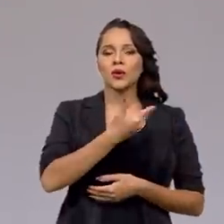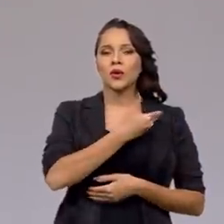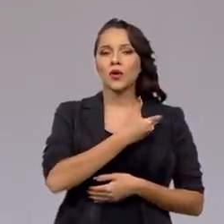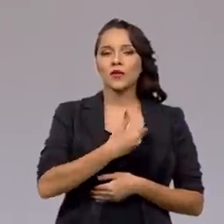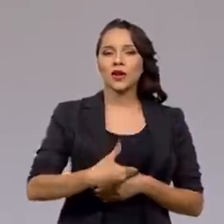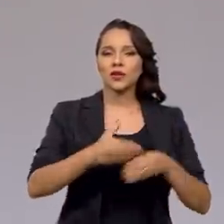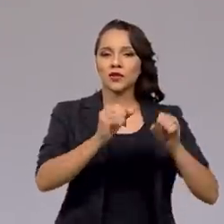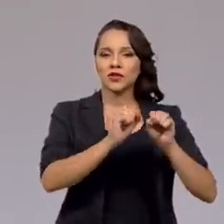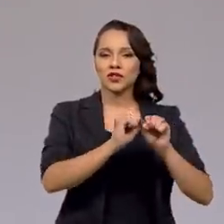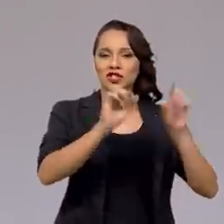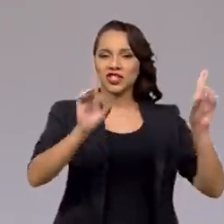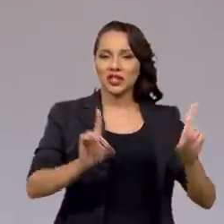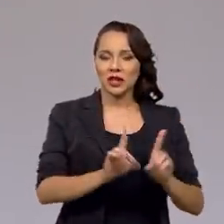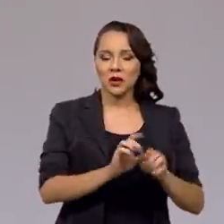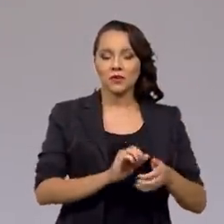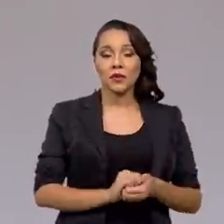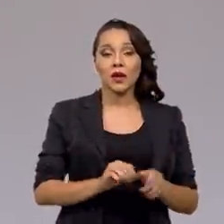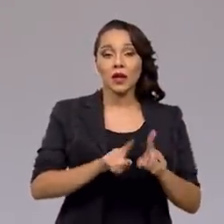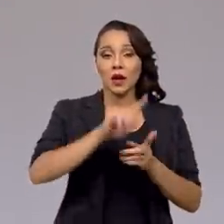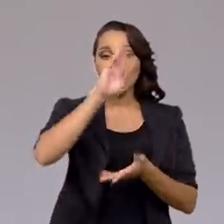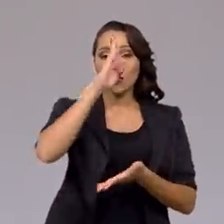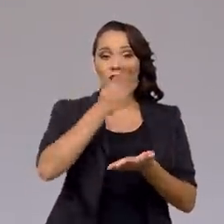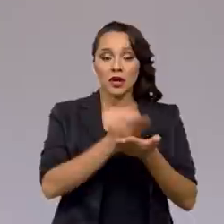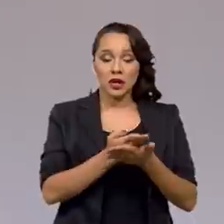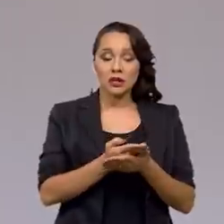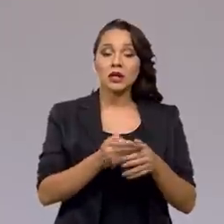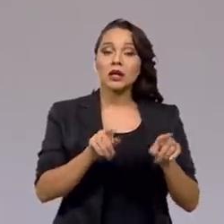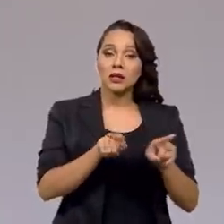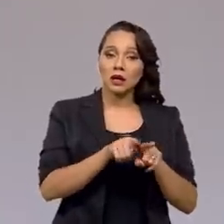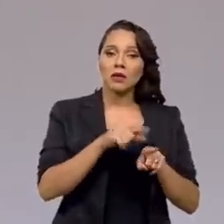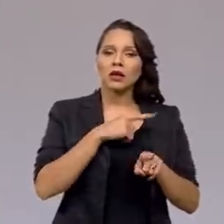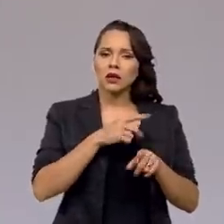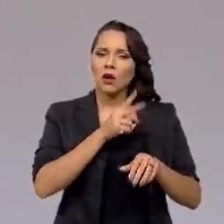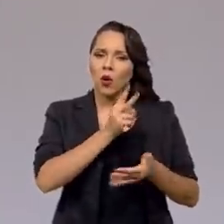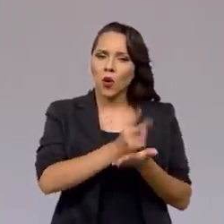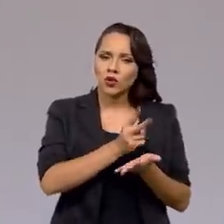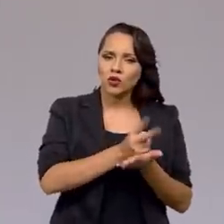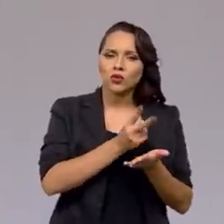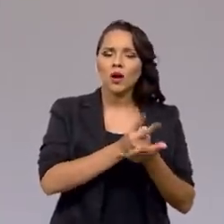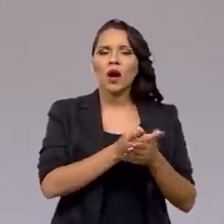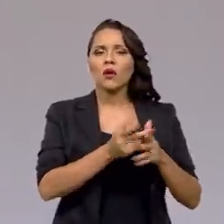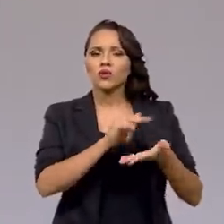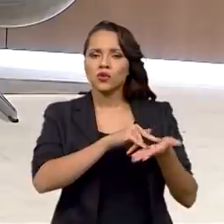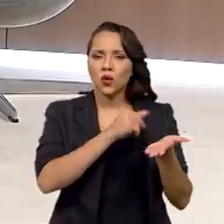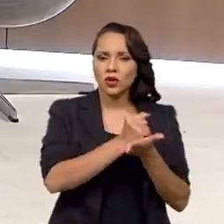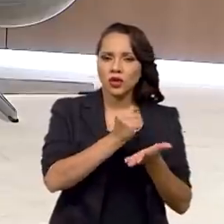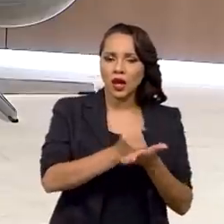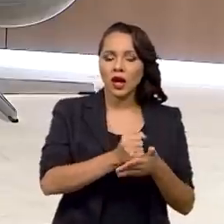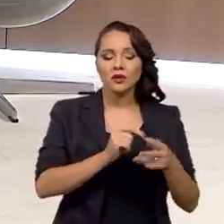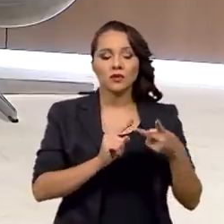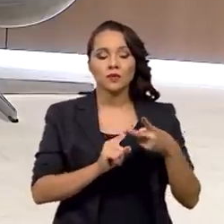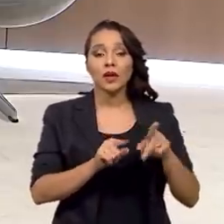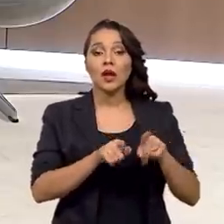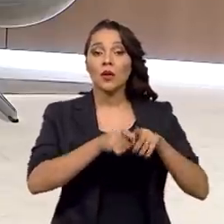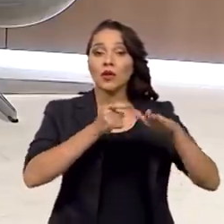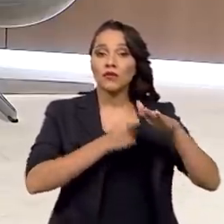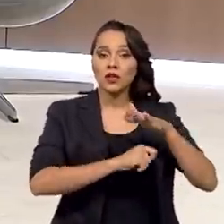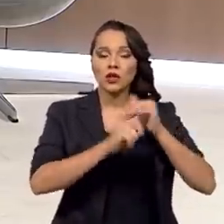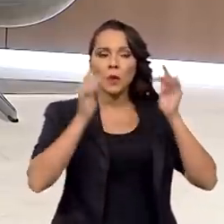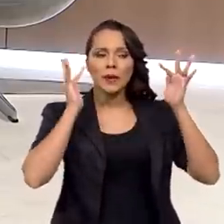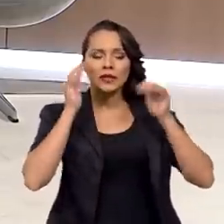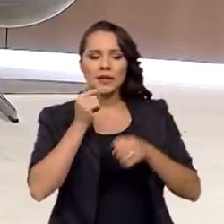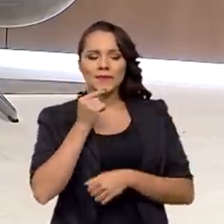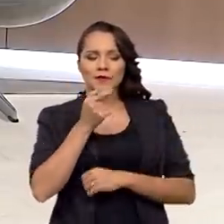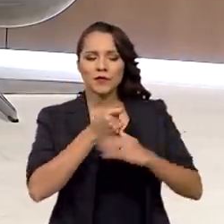digital, a questão da confiança envolve manutenção dos contratos, envolve o investidor pensar